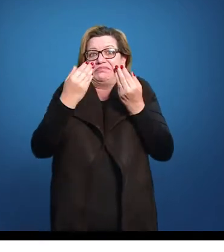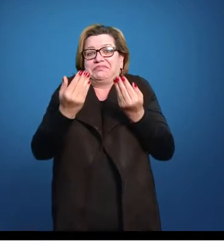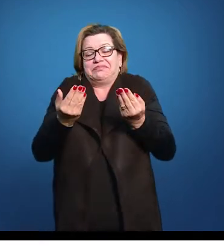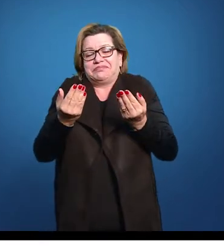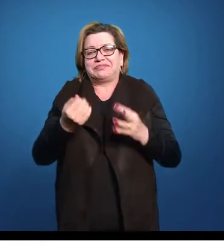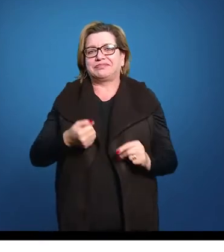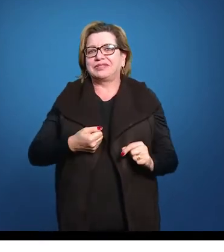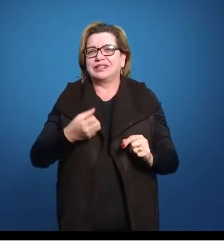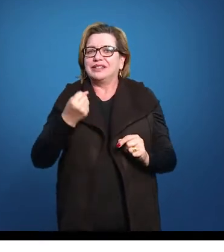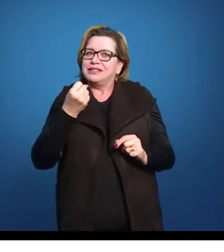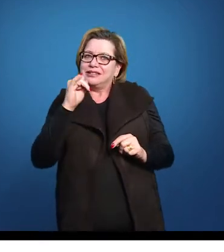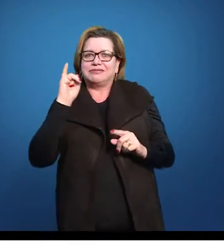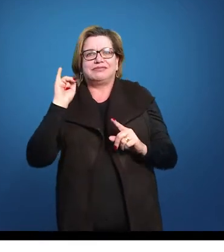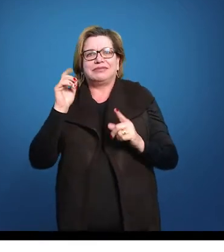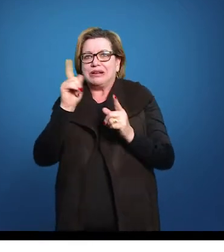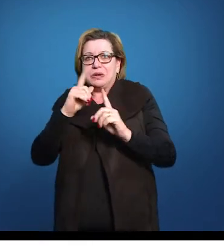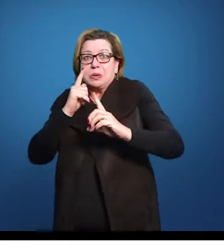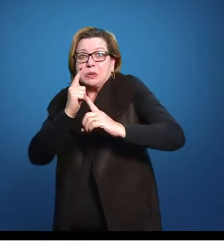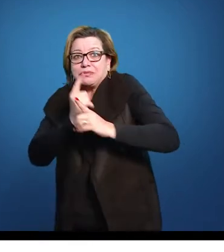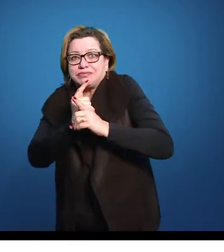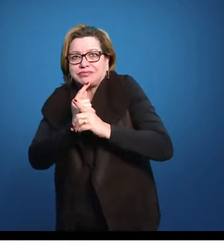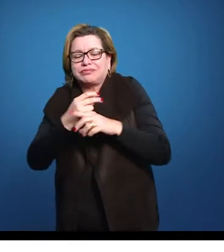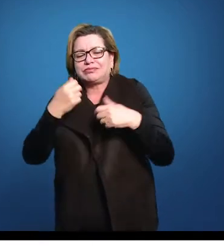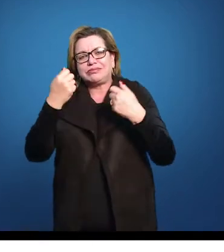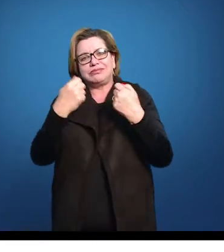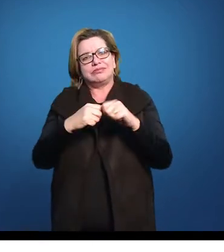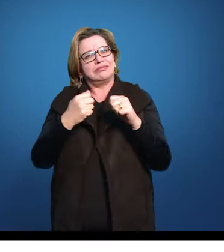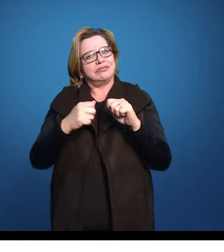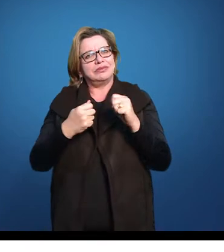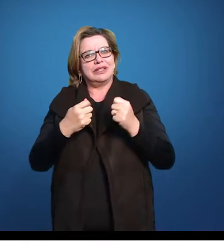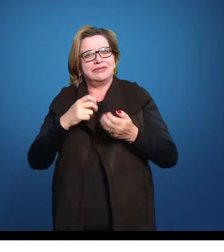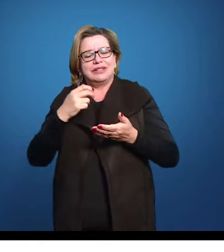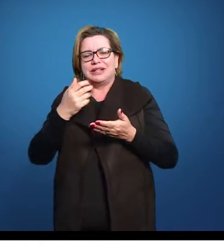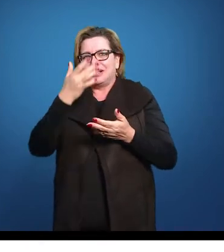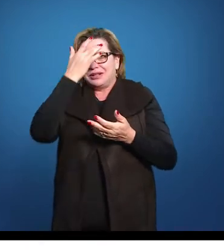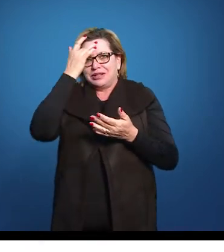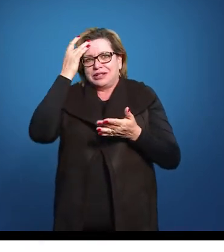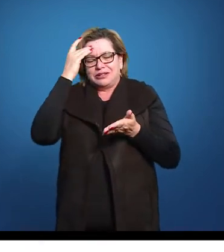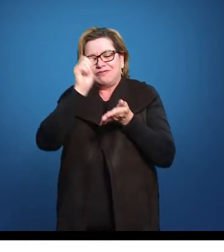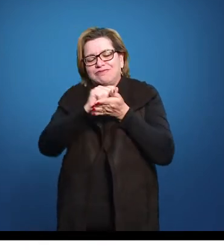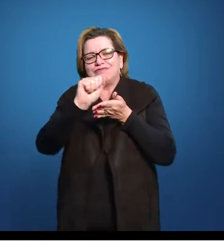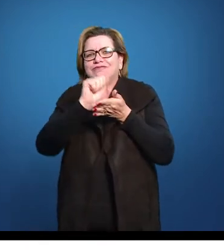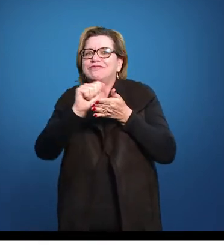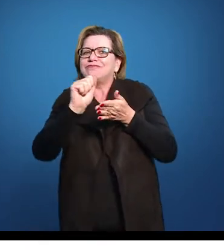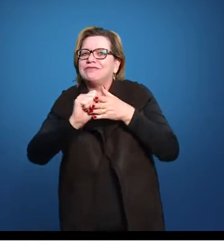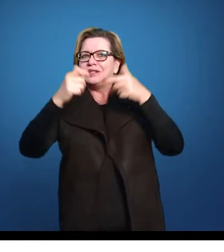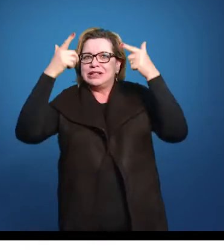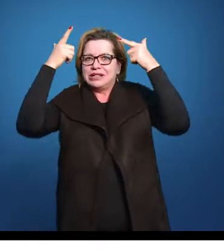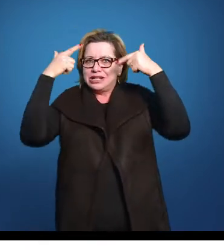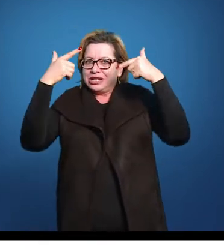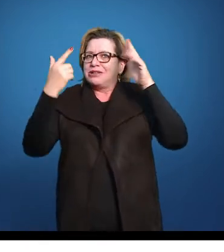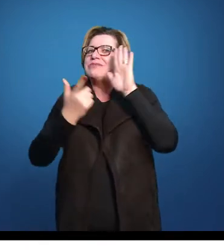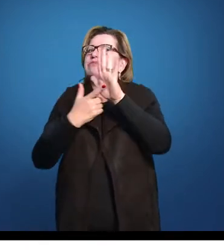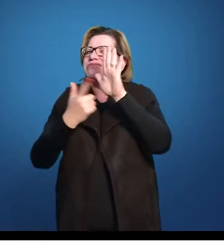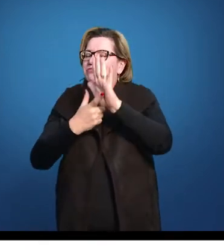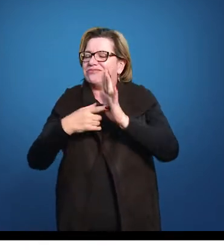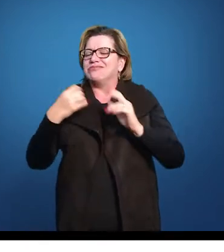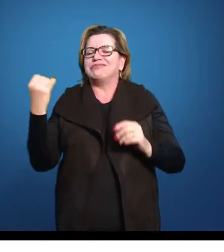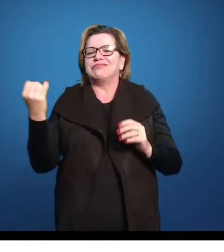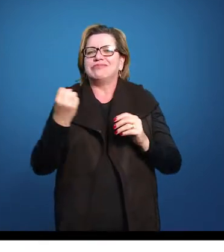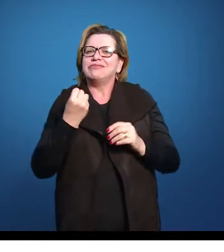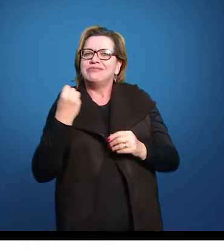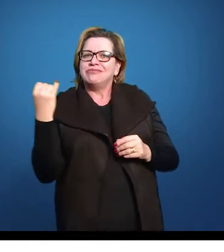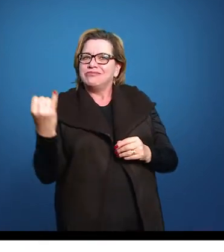se não foi achado propriamente, era necessário que esse escrivão justificasse para o rei que valeu a pena eles